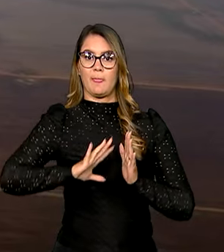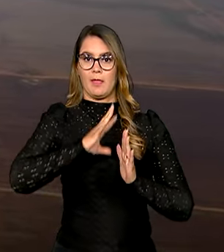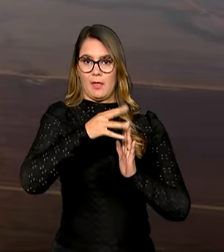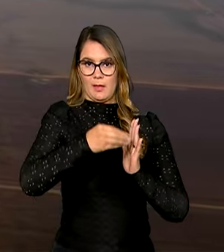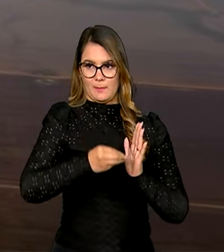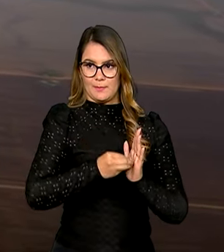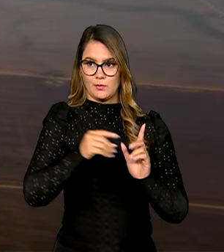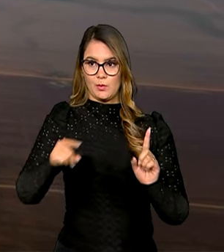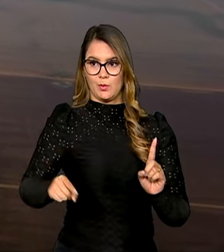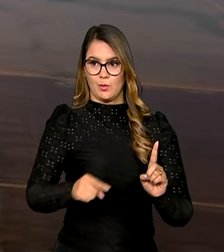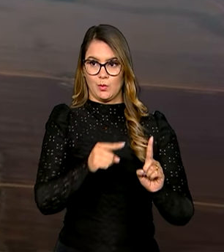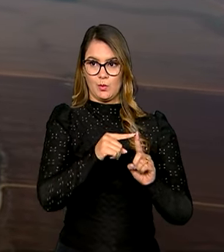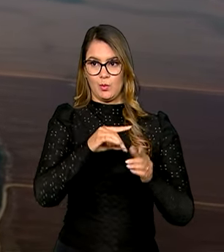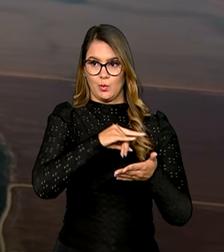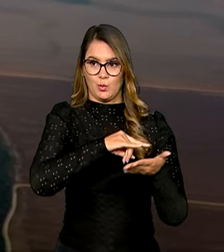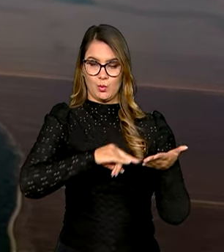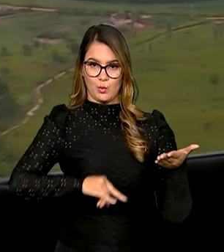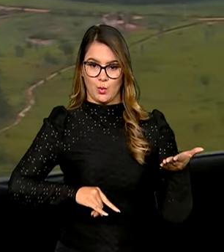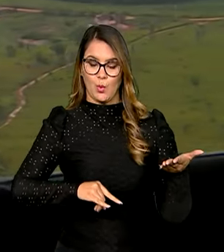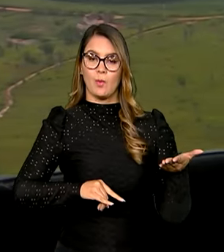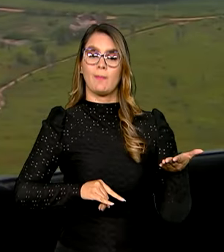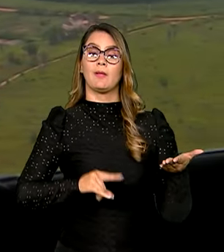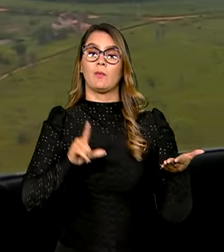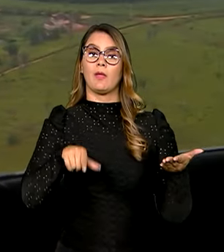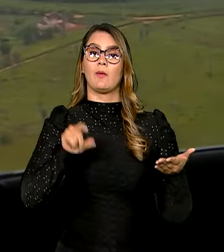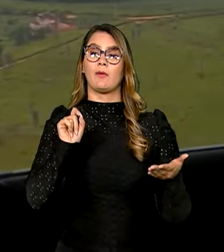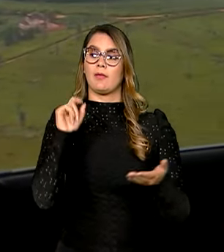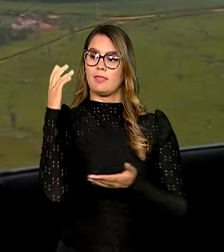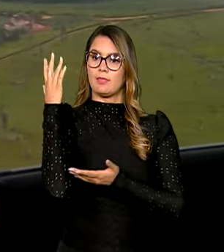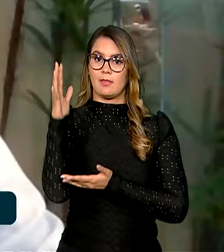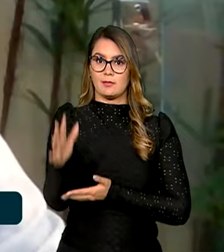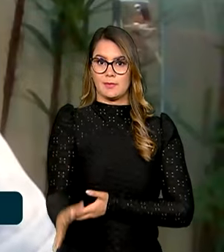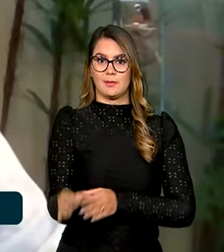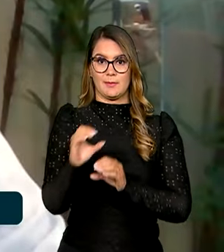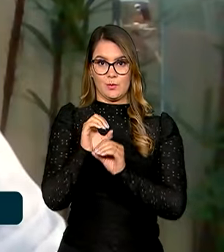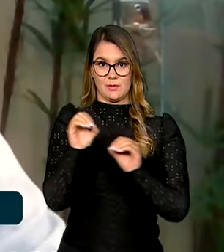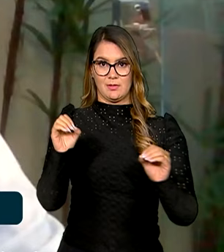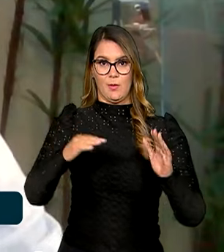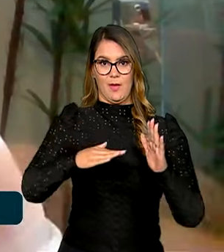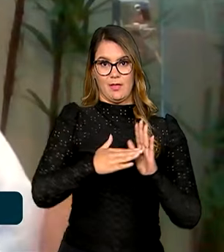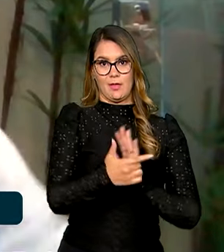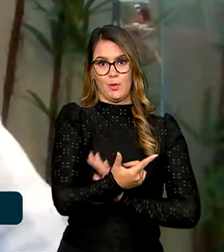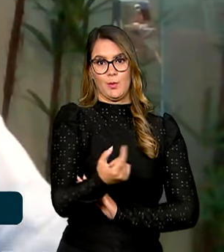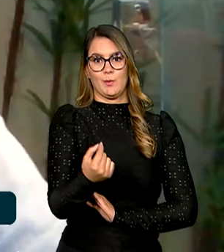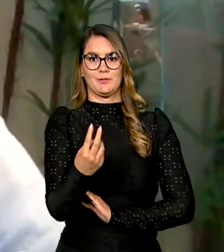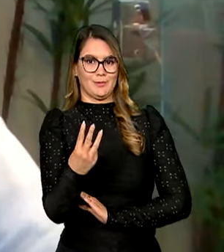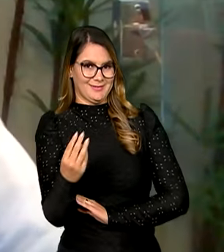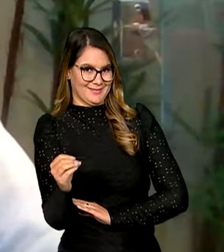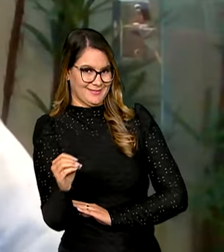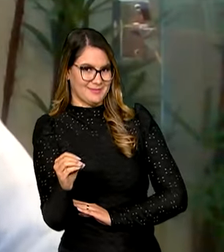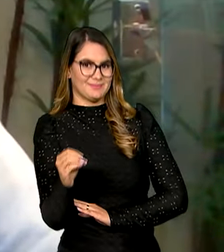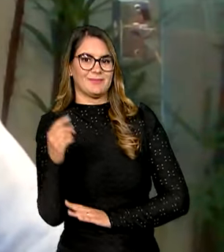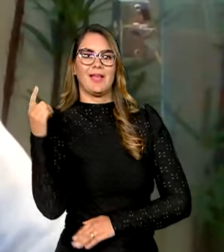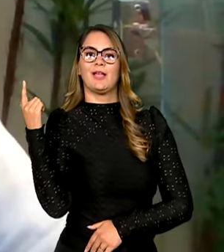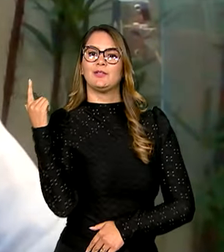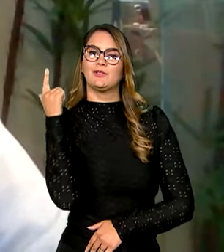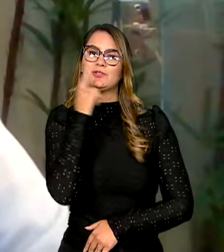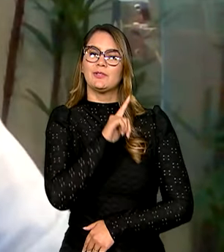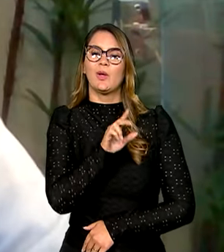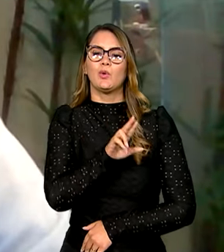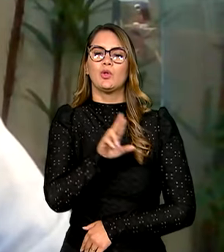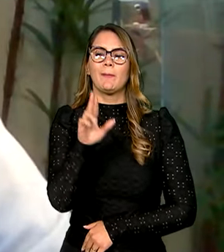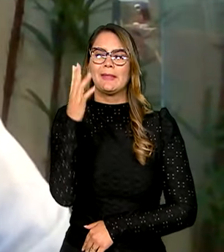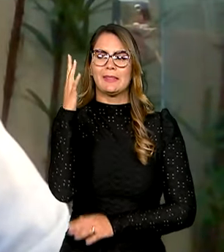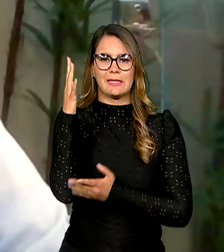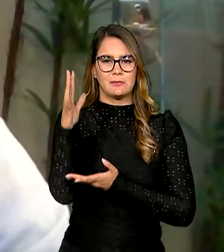Entre as metas do documento está o desmatamento zero até 2030. Nós queremos alcançar o chamado